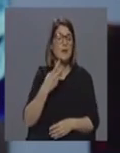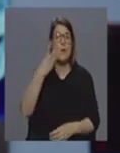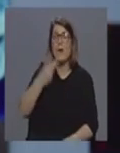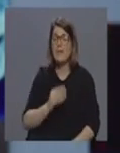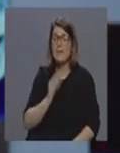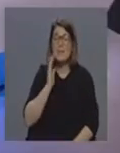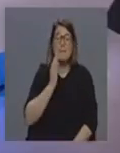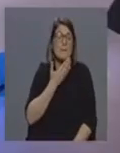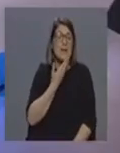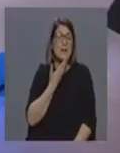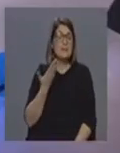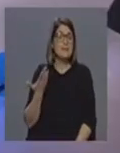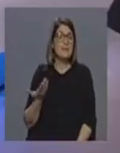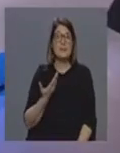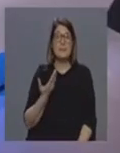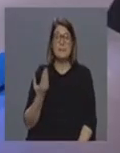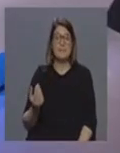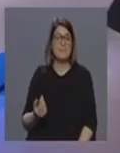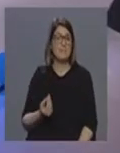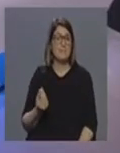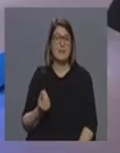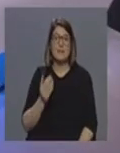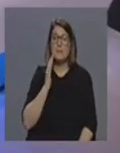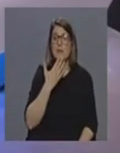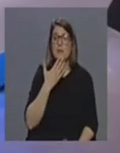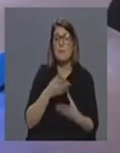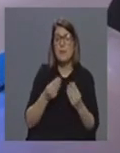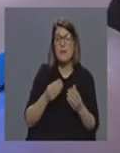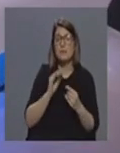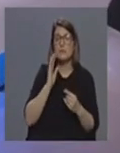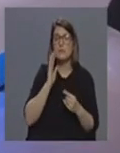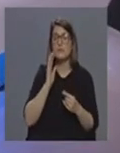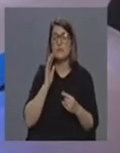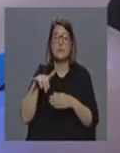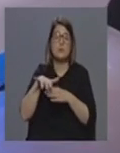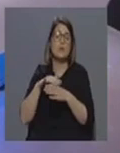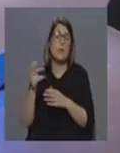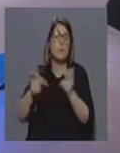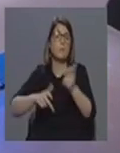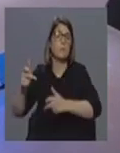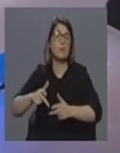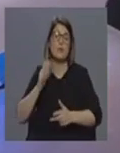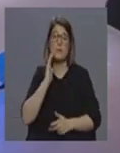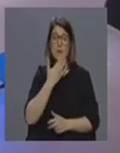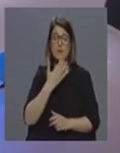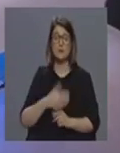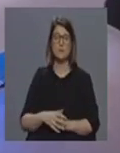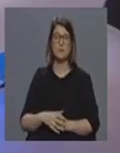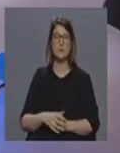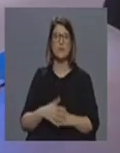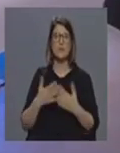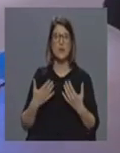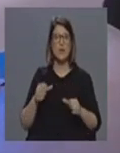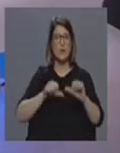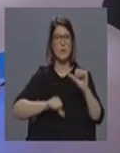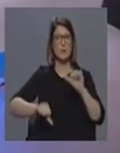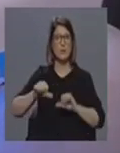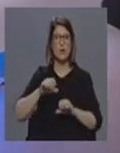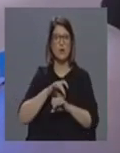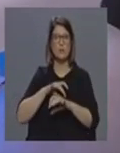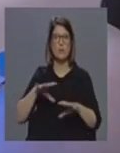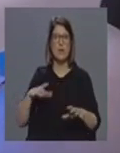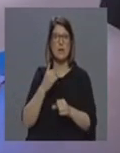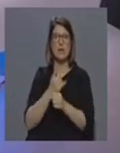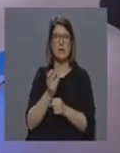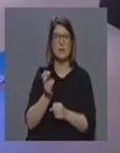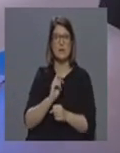aqui alguma digamos que adequação dos meios consoante em tantas situações também que tínhamos à nossa frente Neste momento apenas o laboratório do hospital de São Espírito